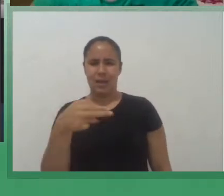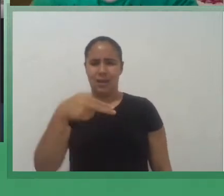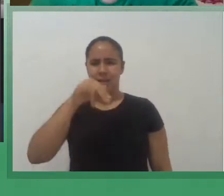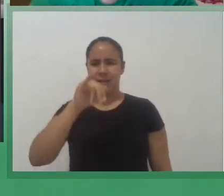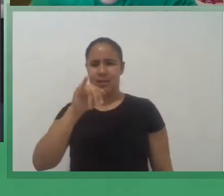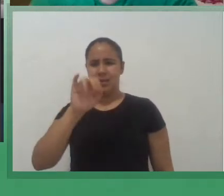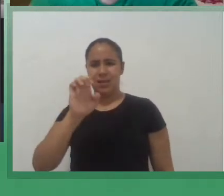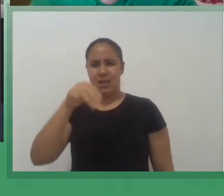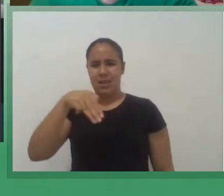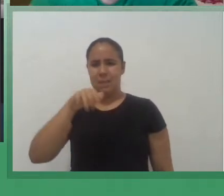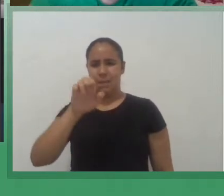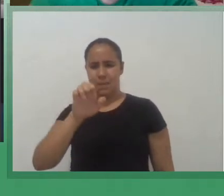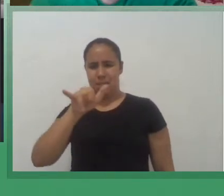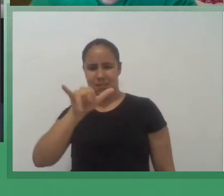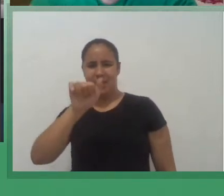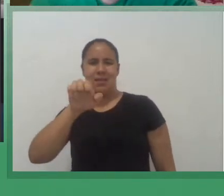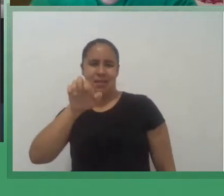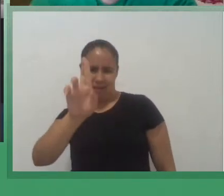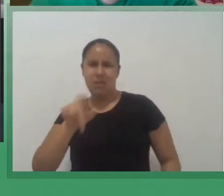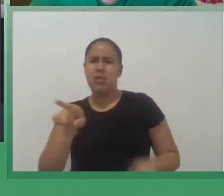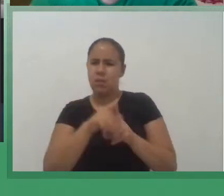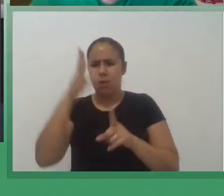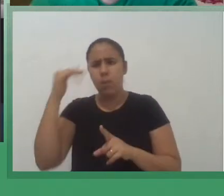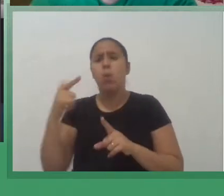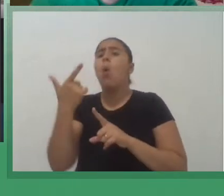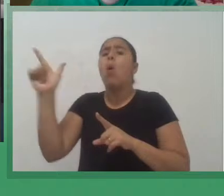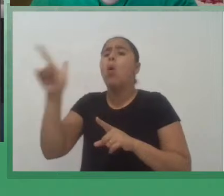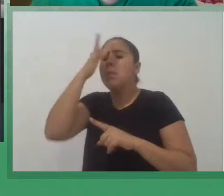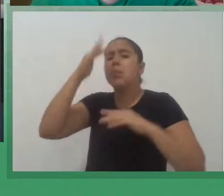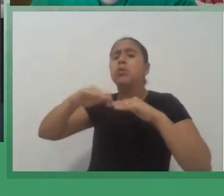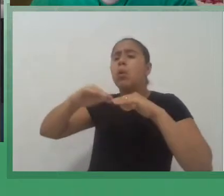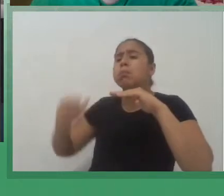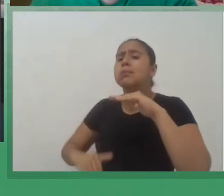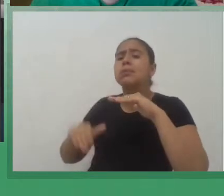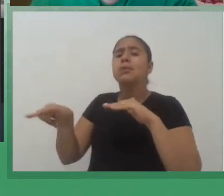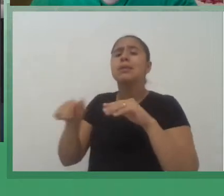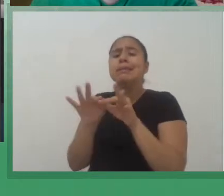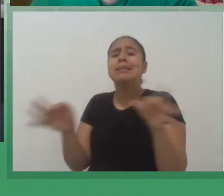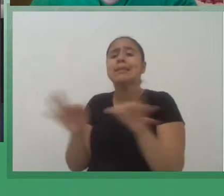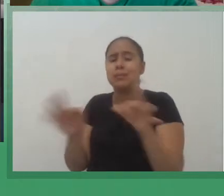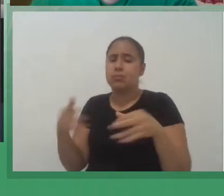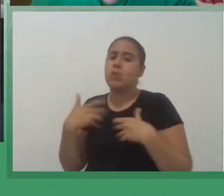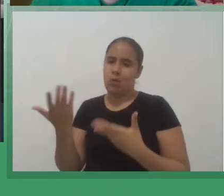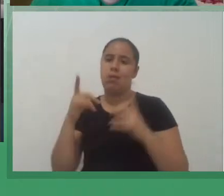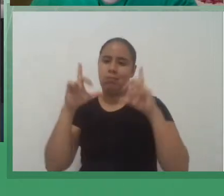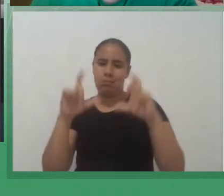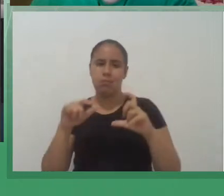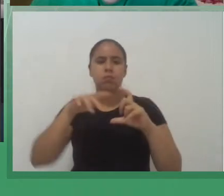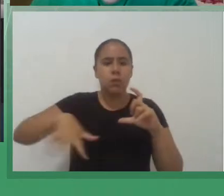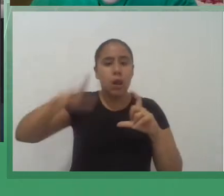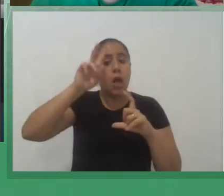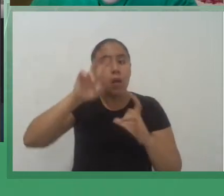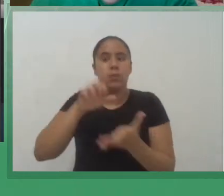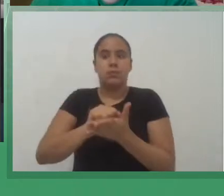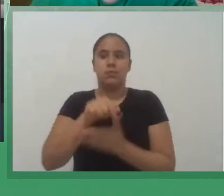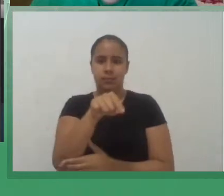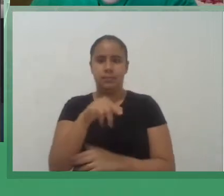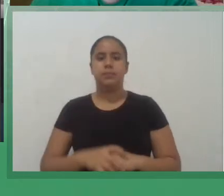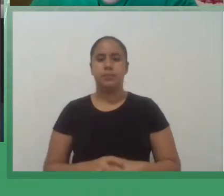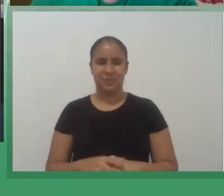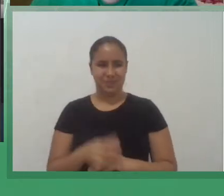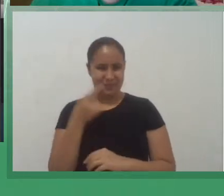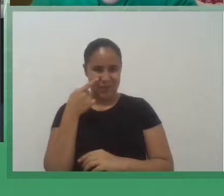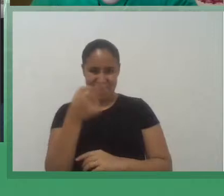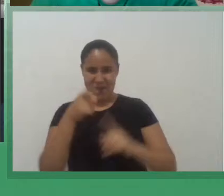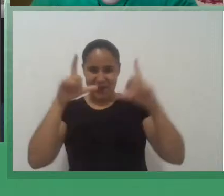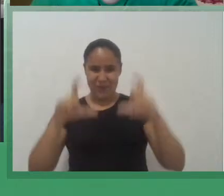e aqui tem uma fotografia também fotografia aérea chamada da capital para o nada de 59 essa fotografia pegou da parte de